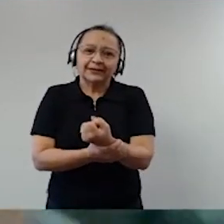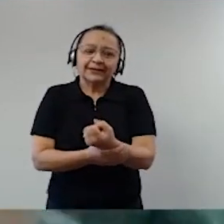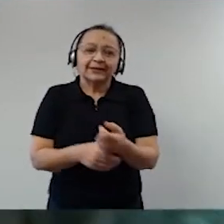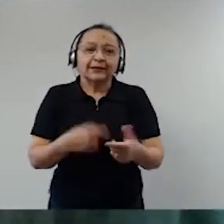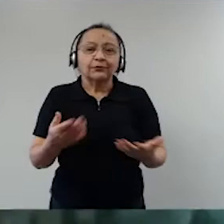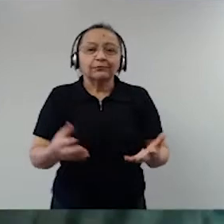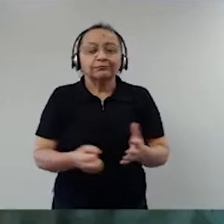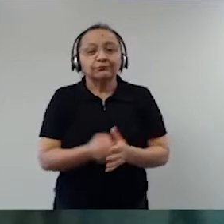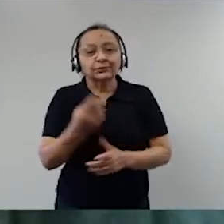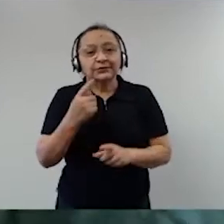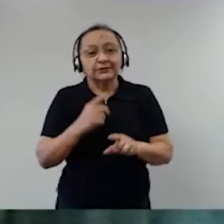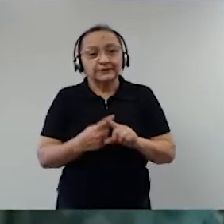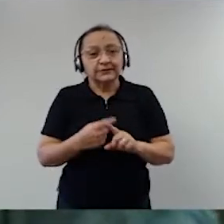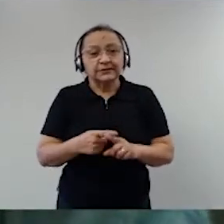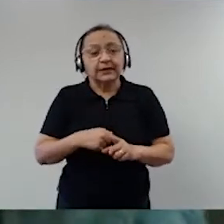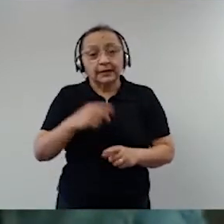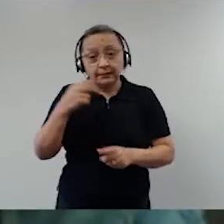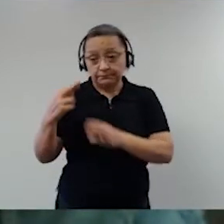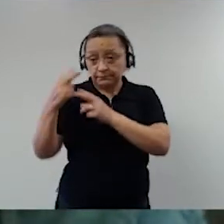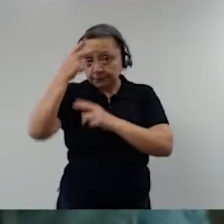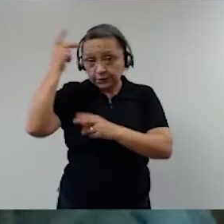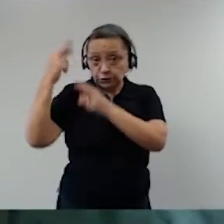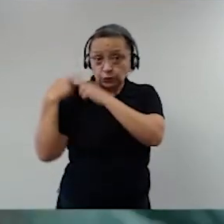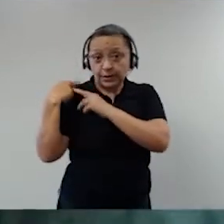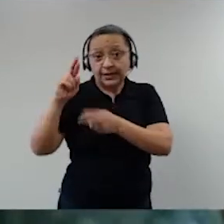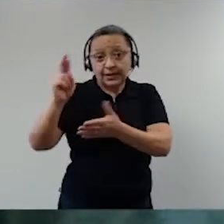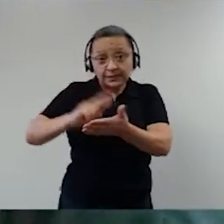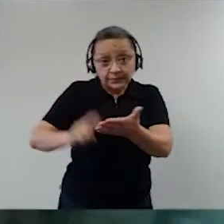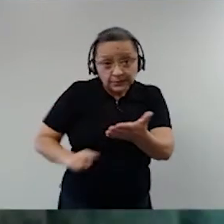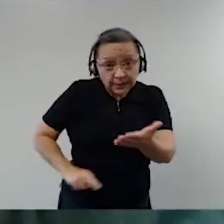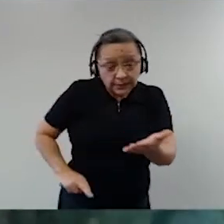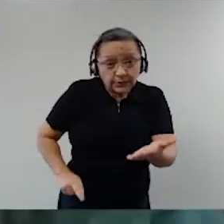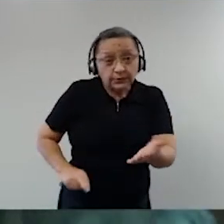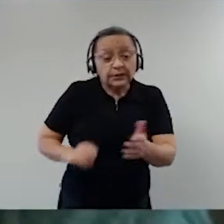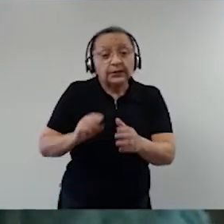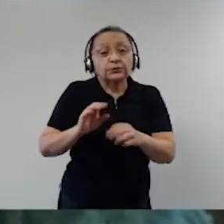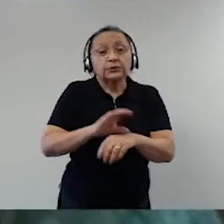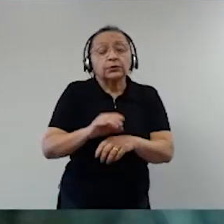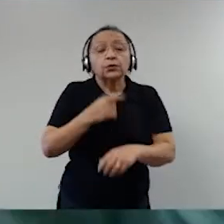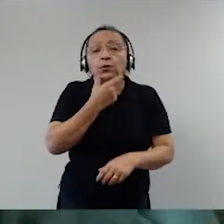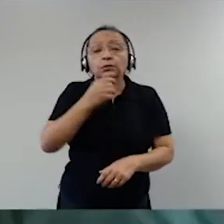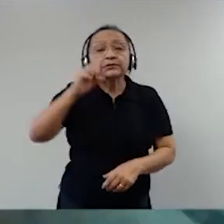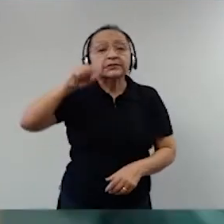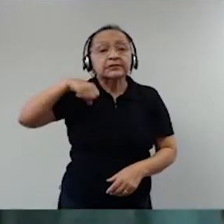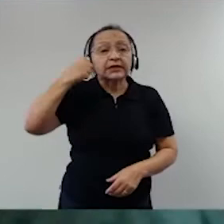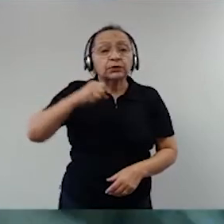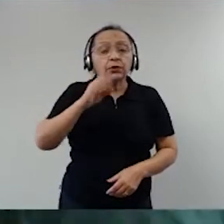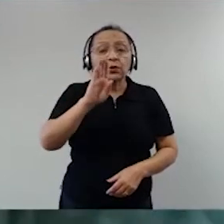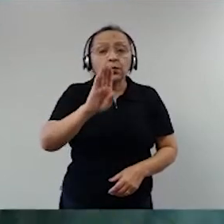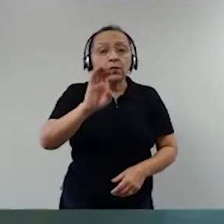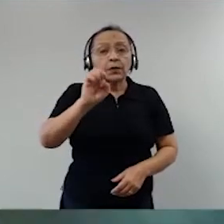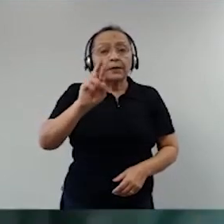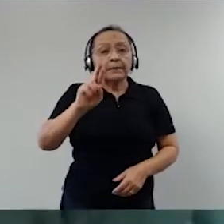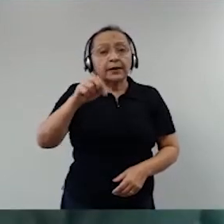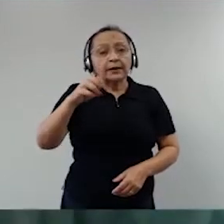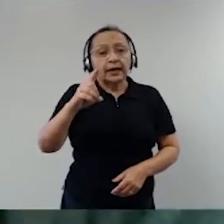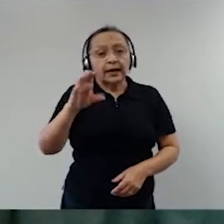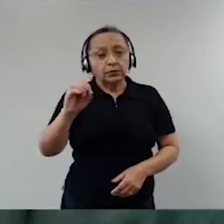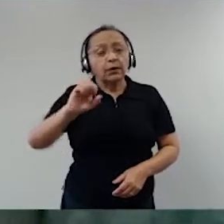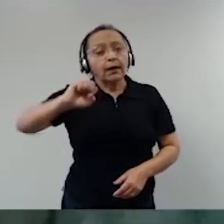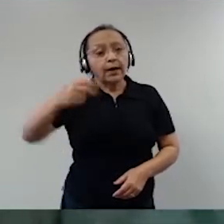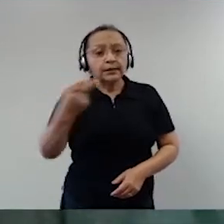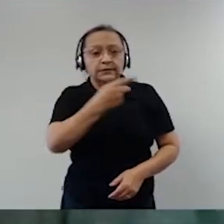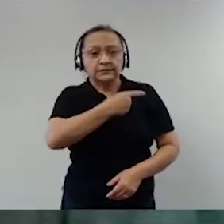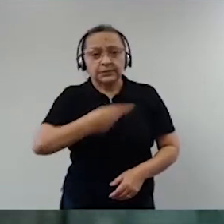com o relator da Constituência, o senador Bernardo Cabral, ex-presidente do Conselho Federal